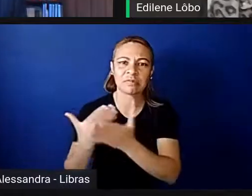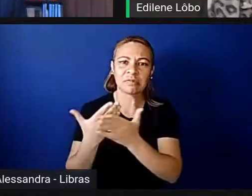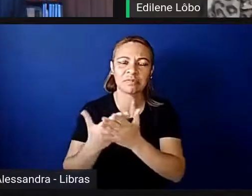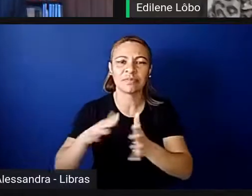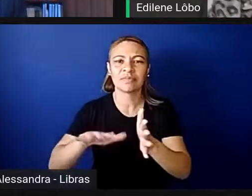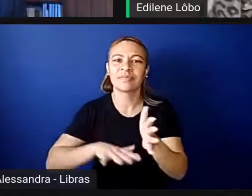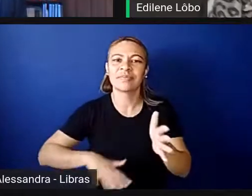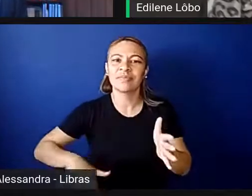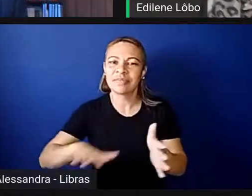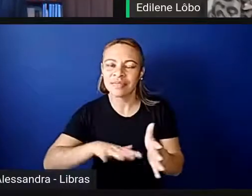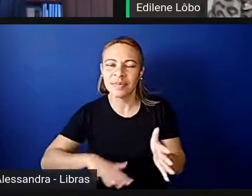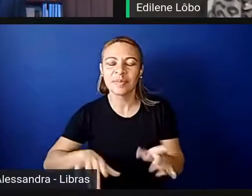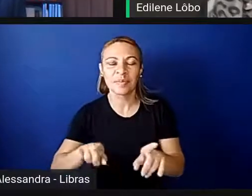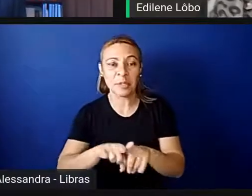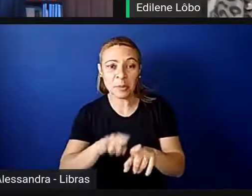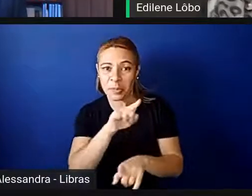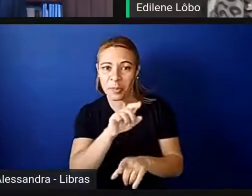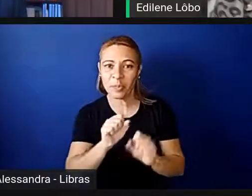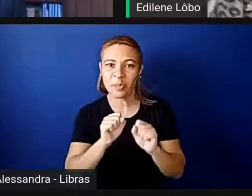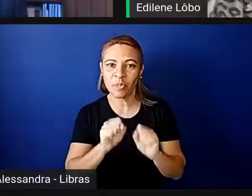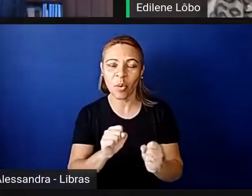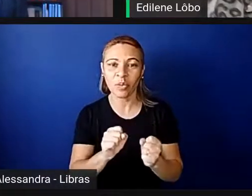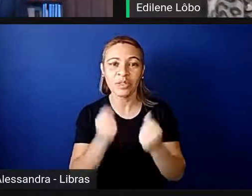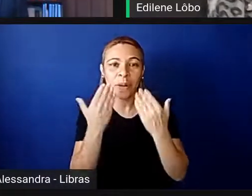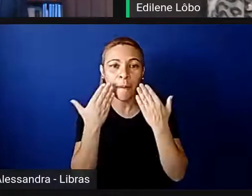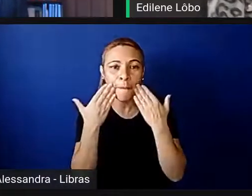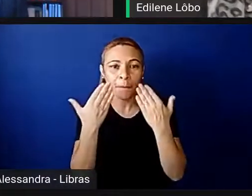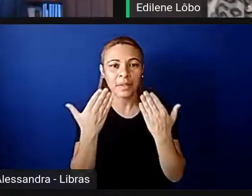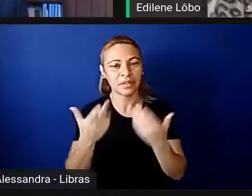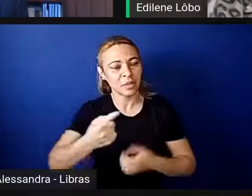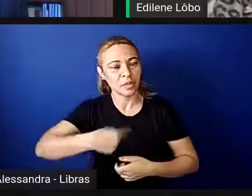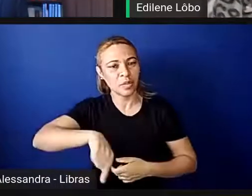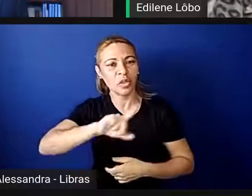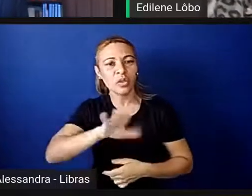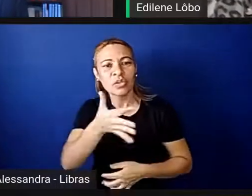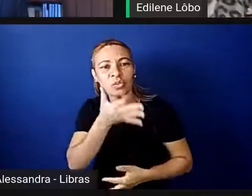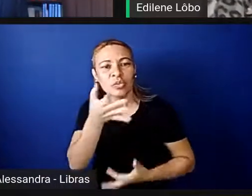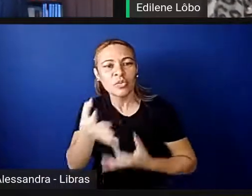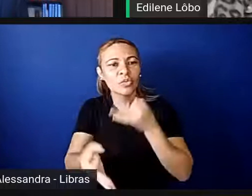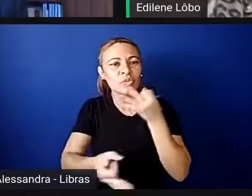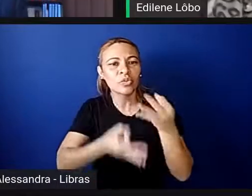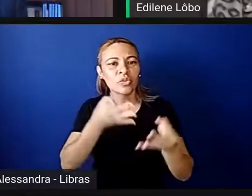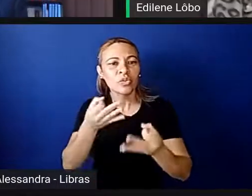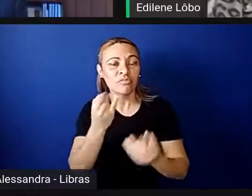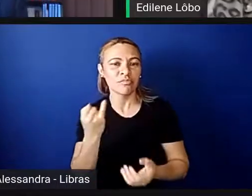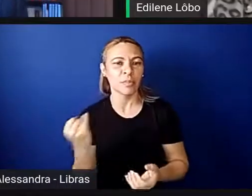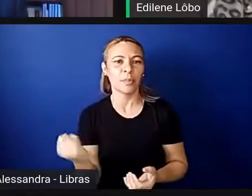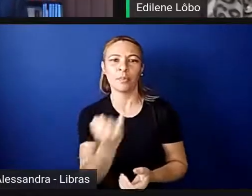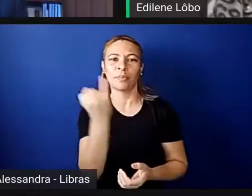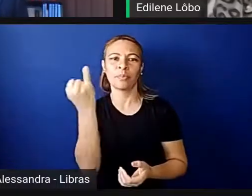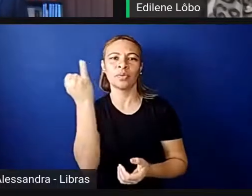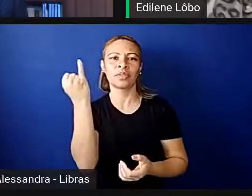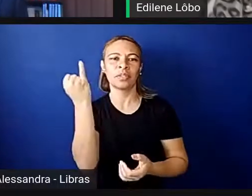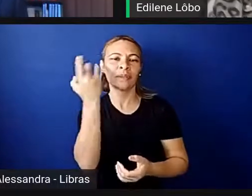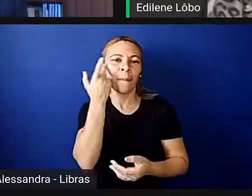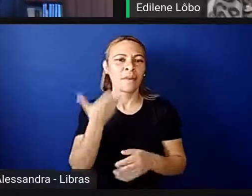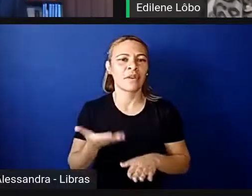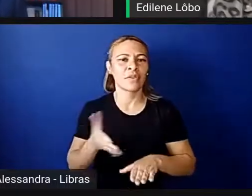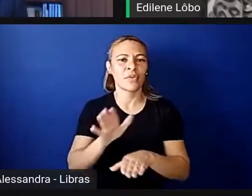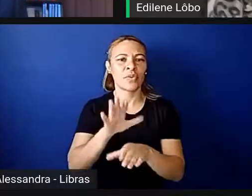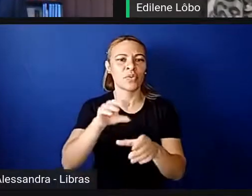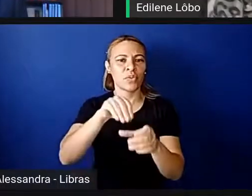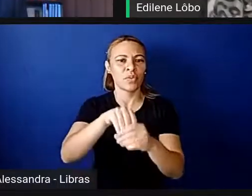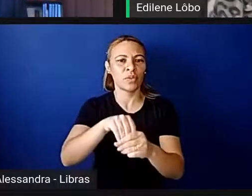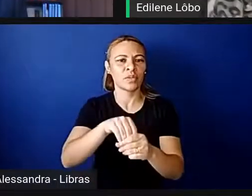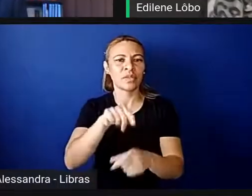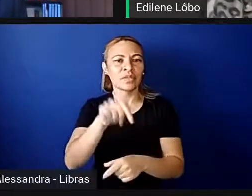pode também ele apresentar para nós algumas sugestões importantes para a inclusão e visibilidade das